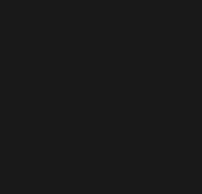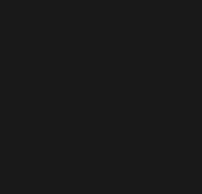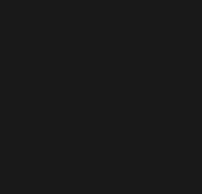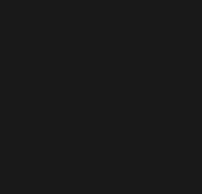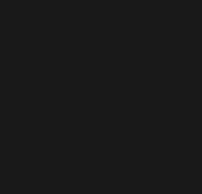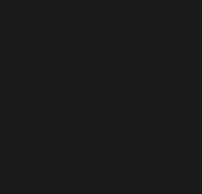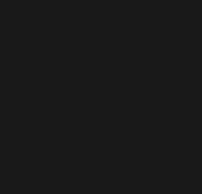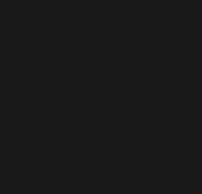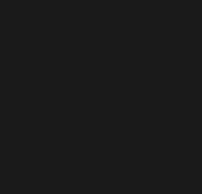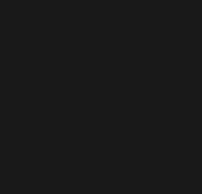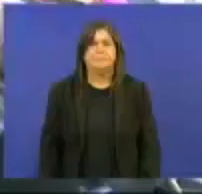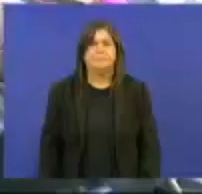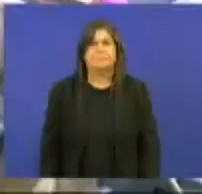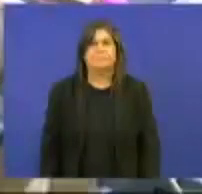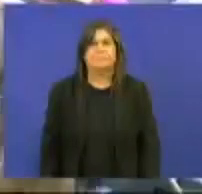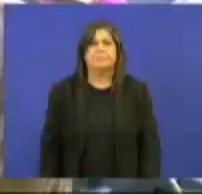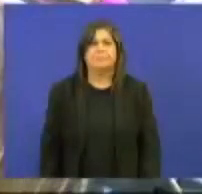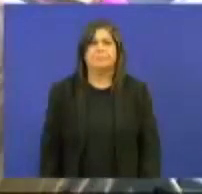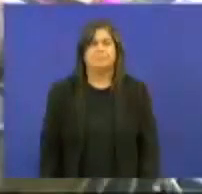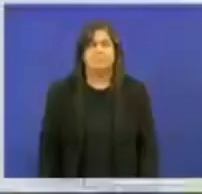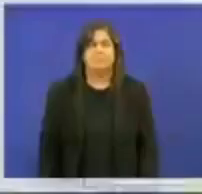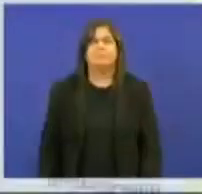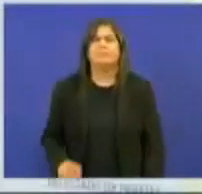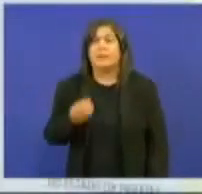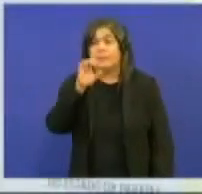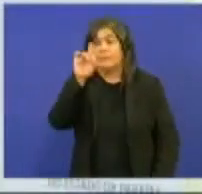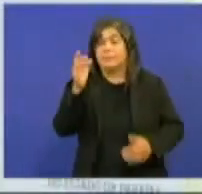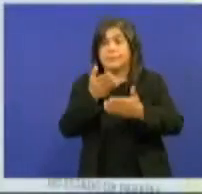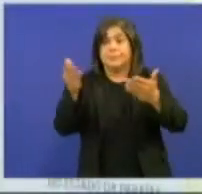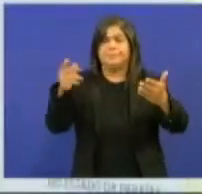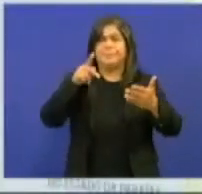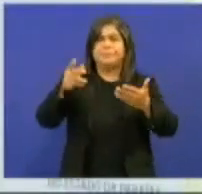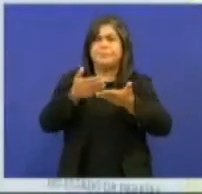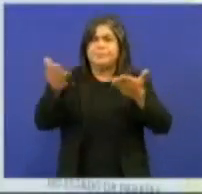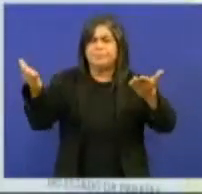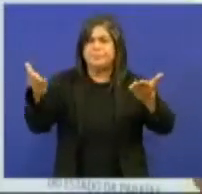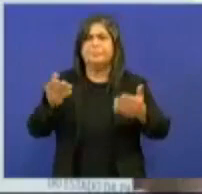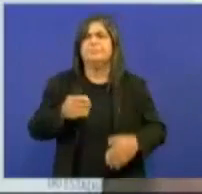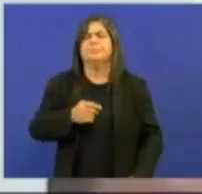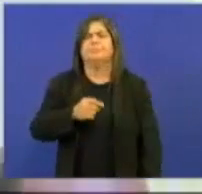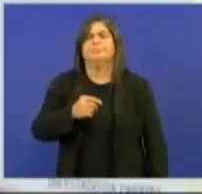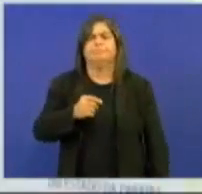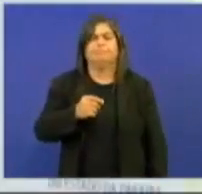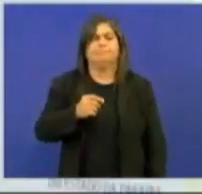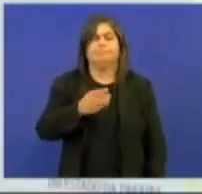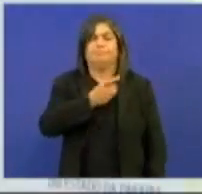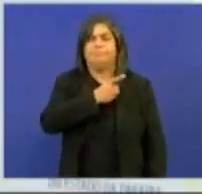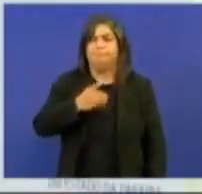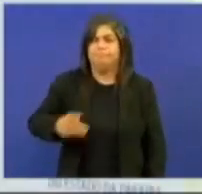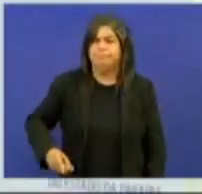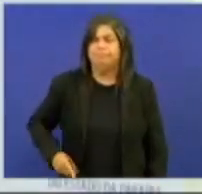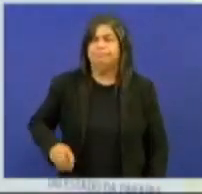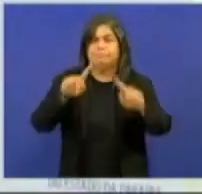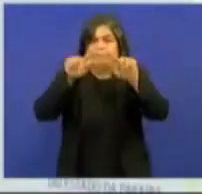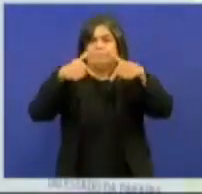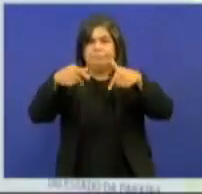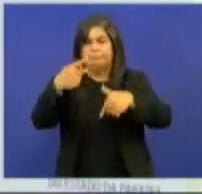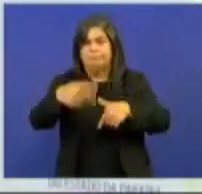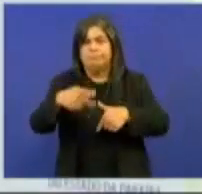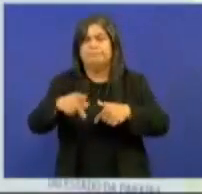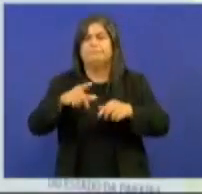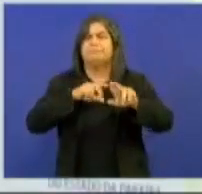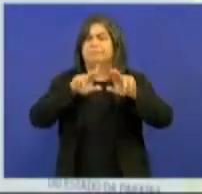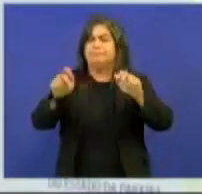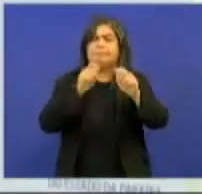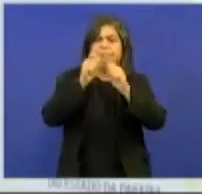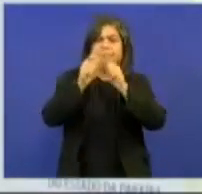Bom dia, presidente e demais colegas, deputados, servidores da casa, imprensa,